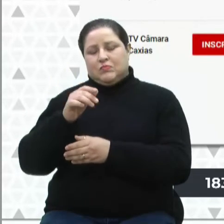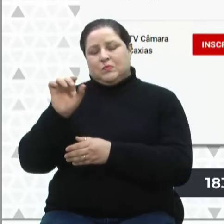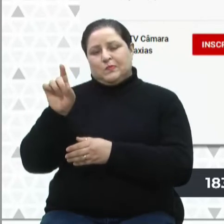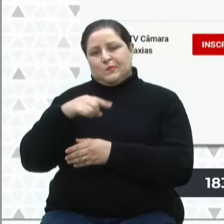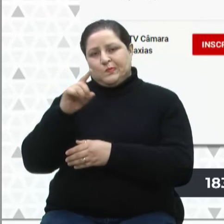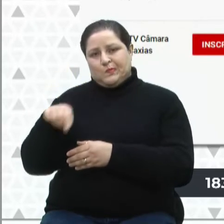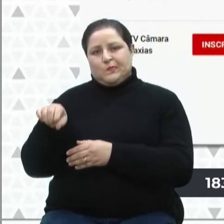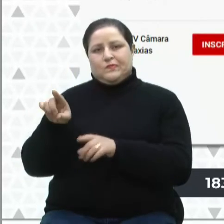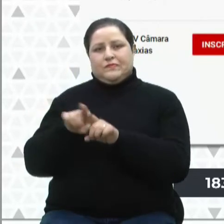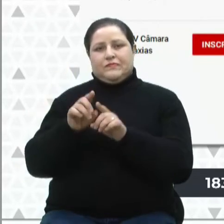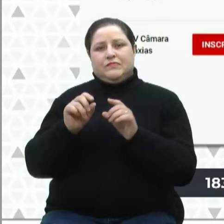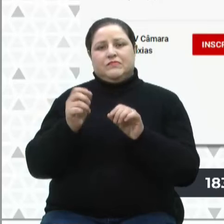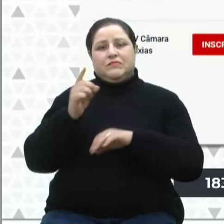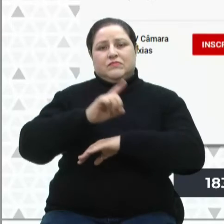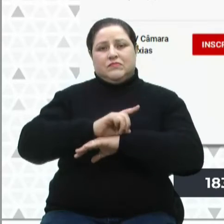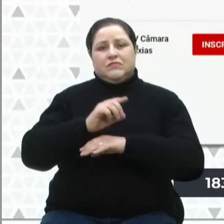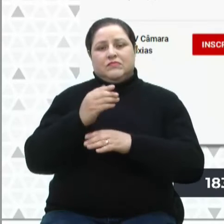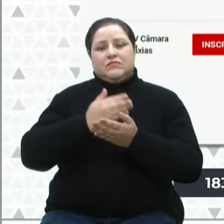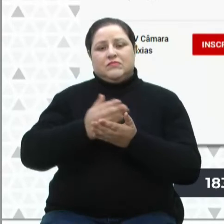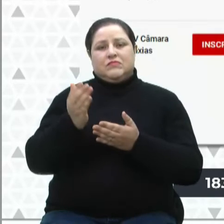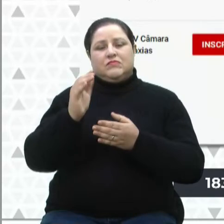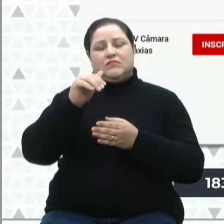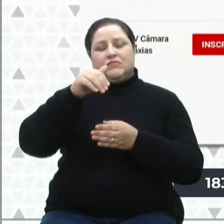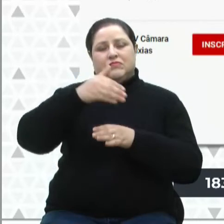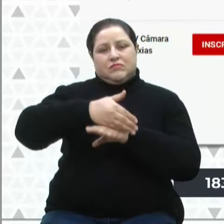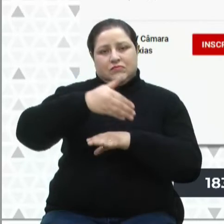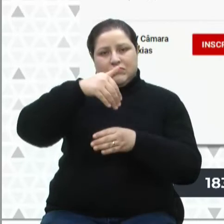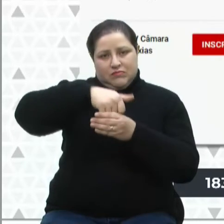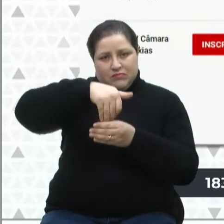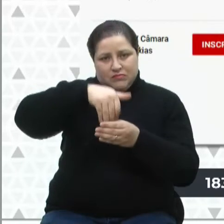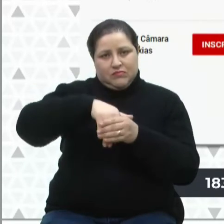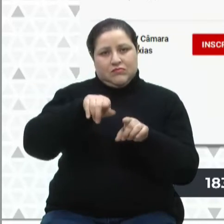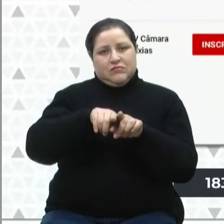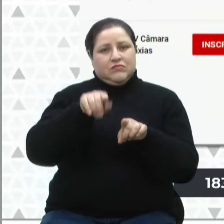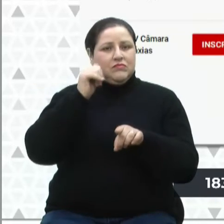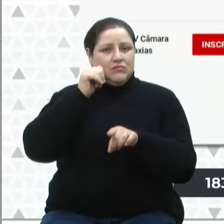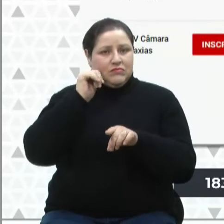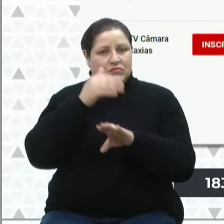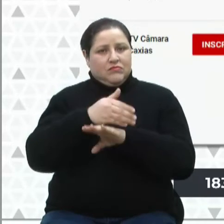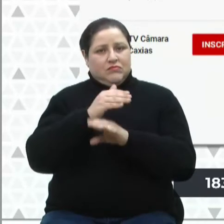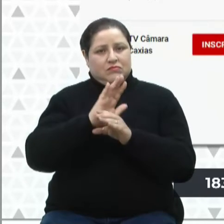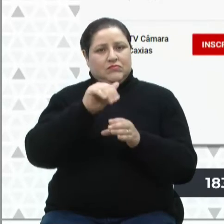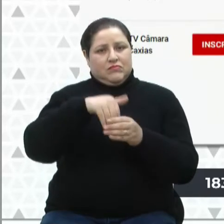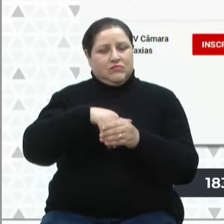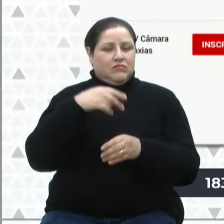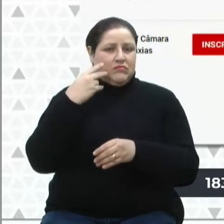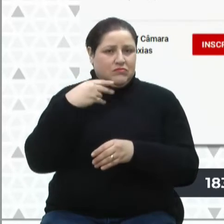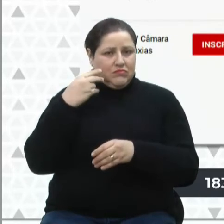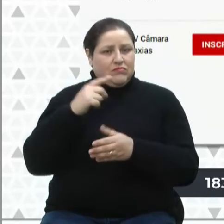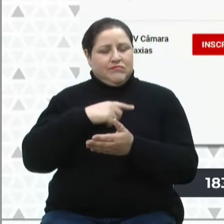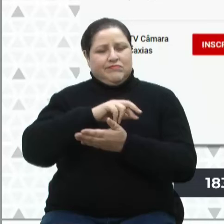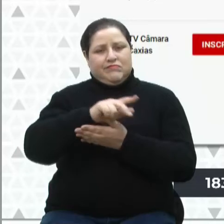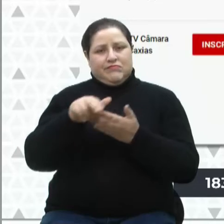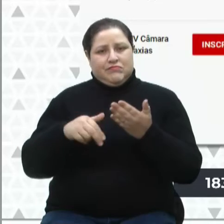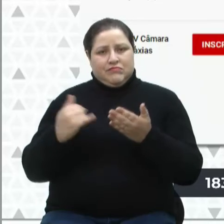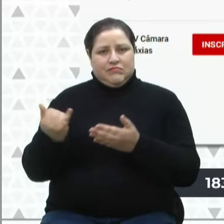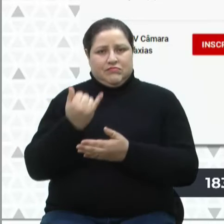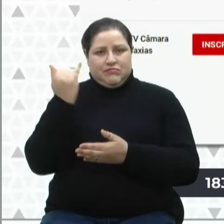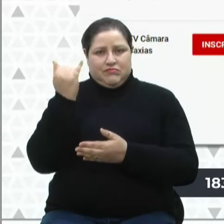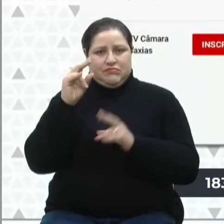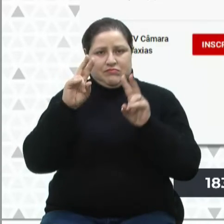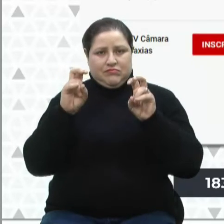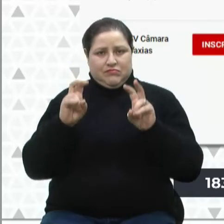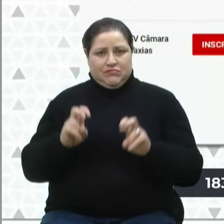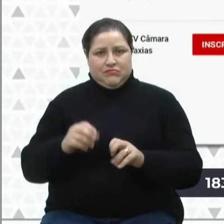a participação feminina na política, tem uma série de temas importantíssimos e vem outros muitos por aí. Só para encerrar, agradecendo